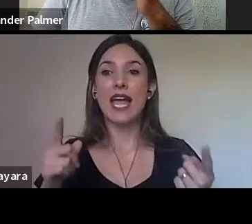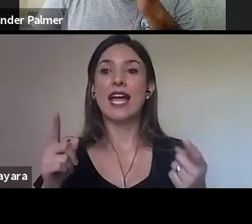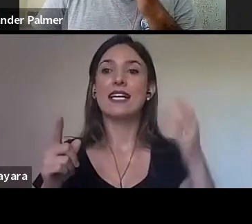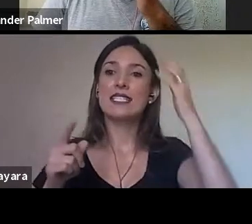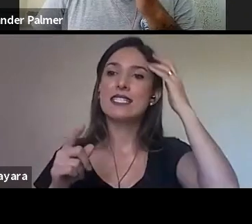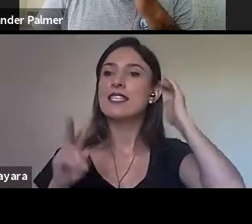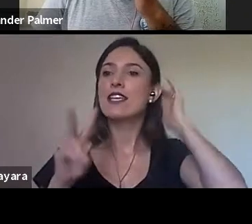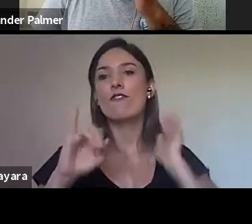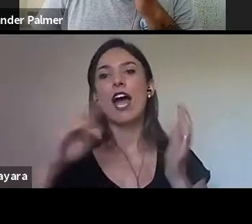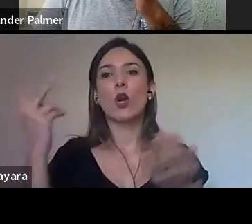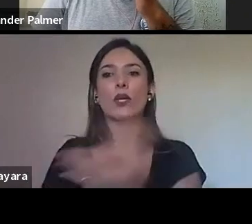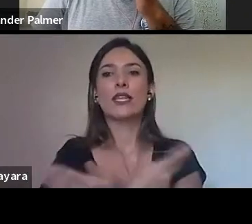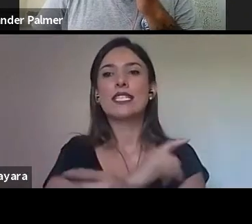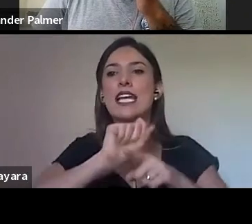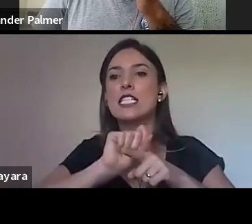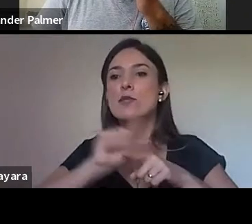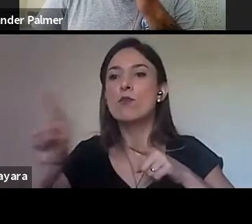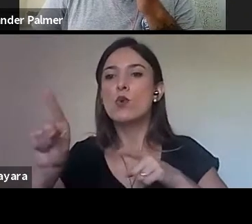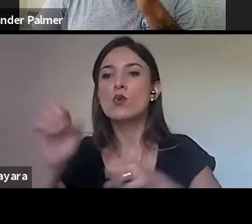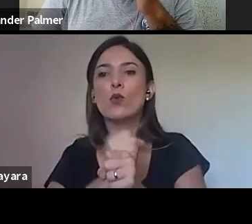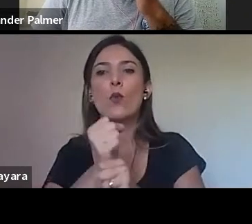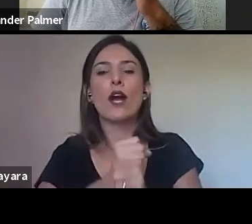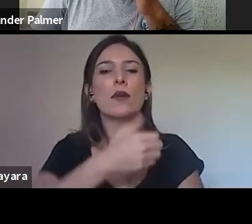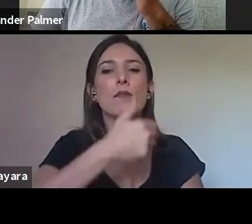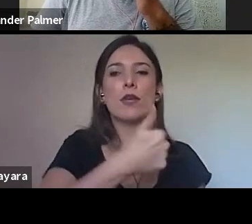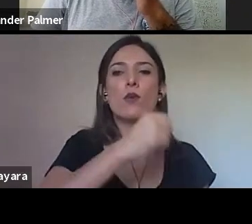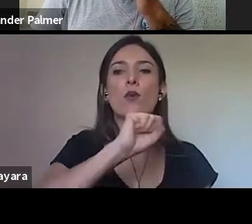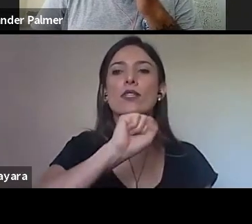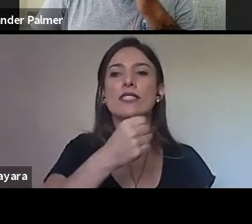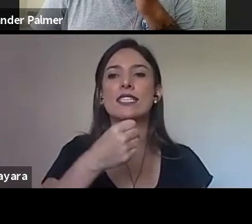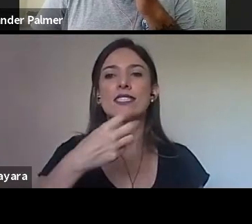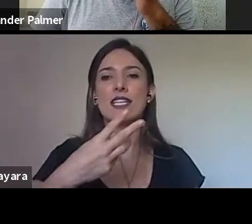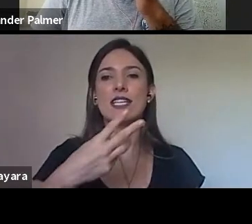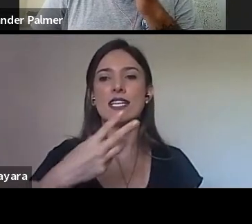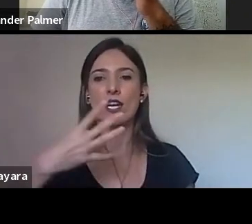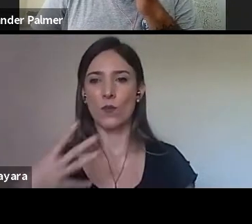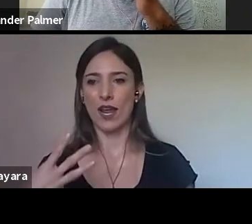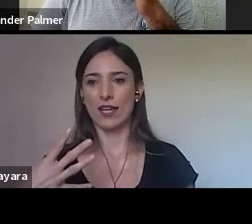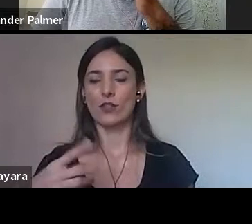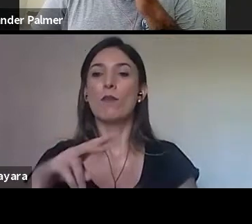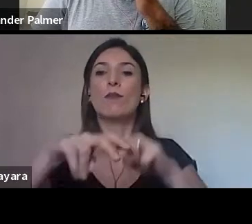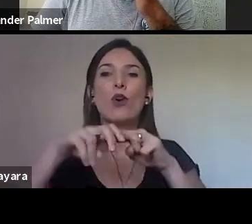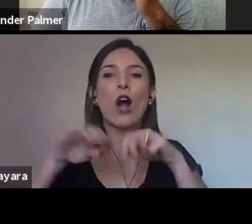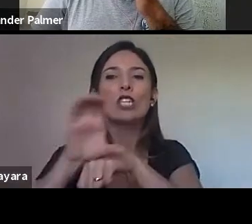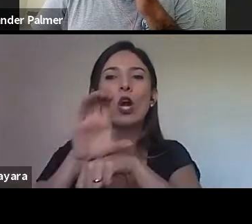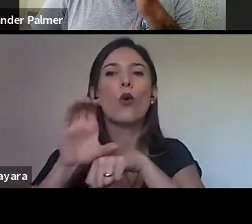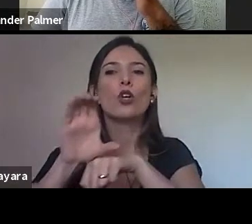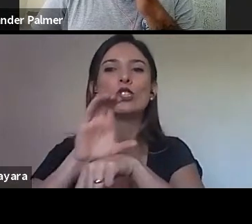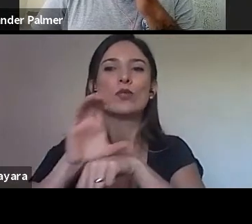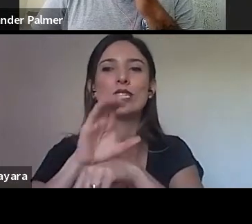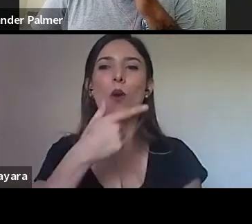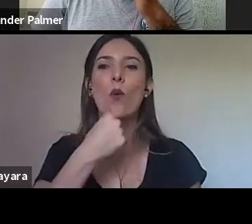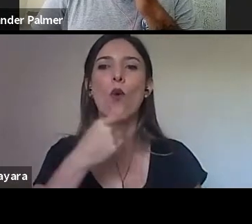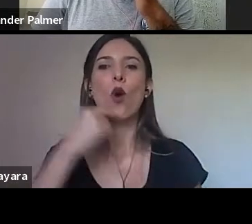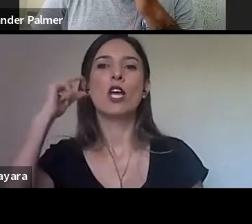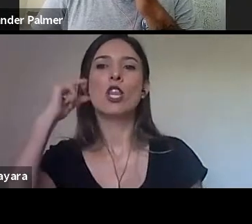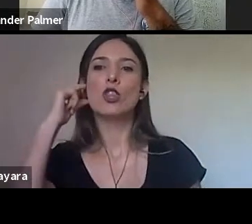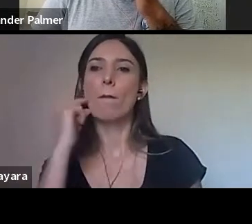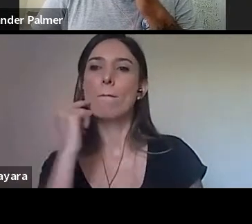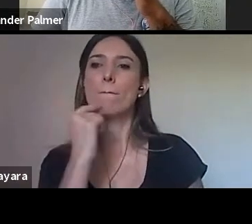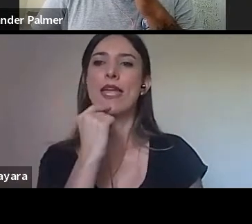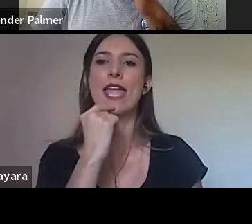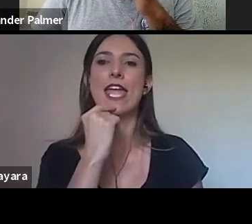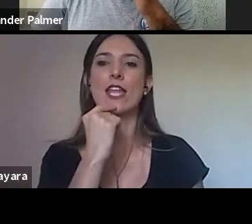em 1834, com a Constituição que vai ser feita pelo nosso Dom Pedro quando lá chega.